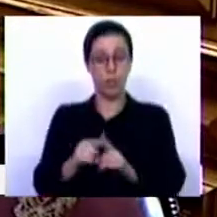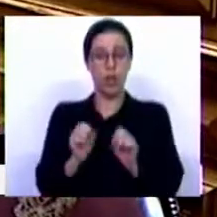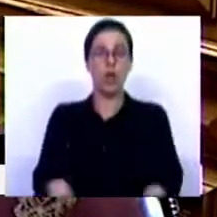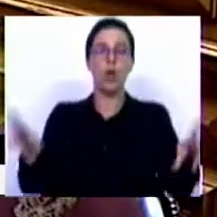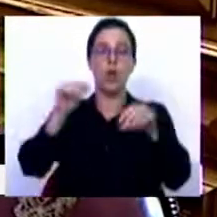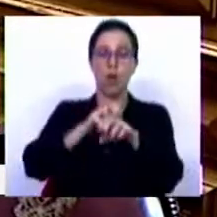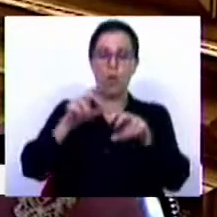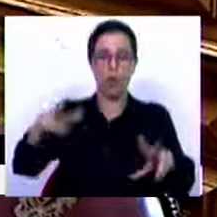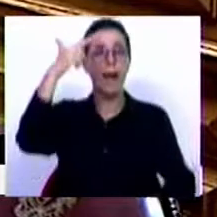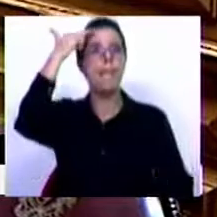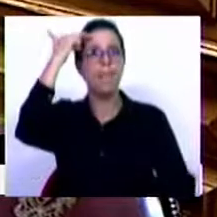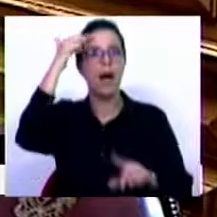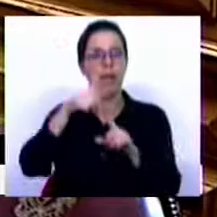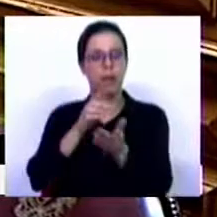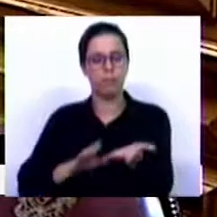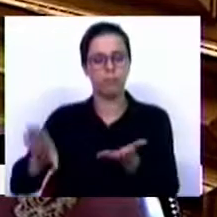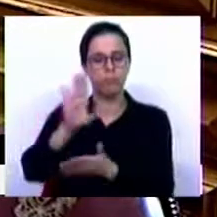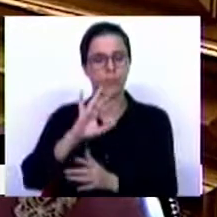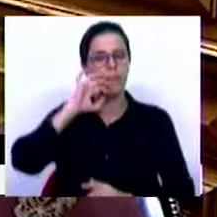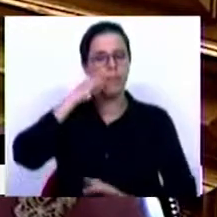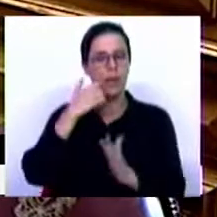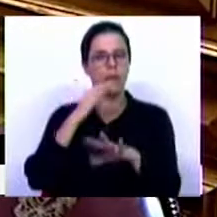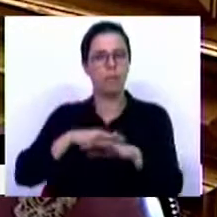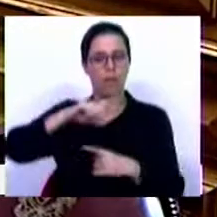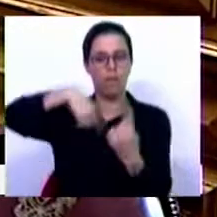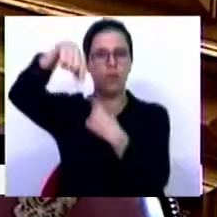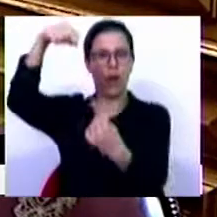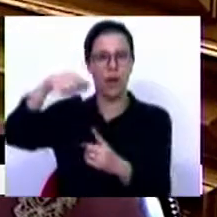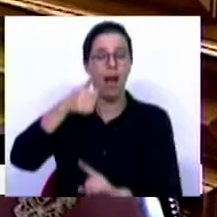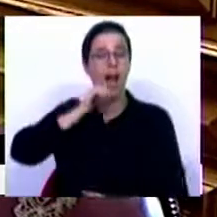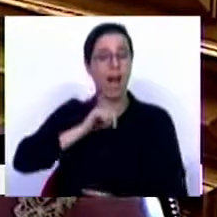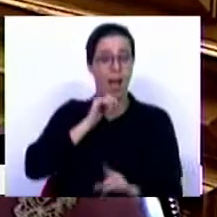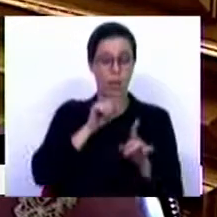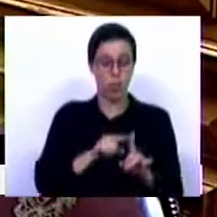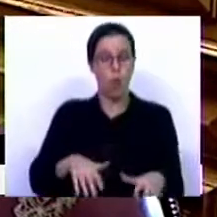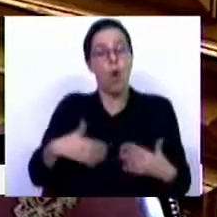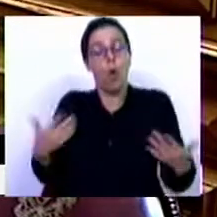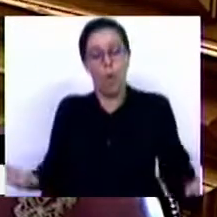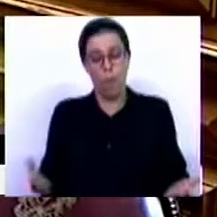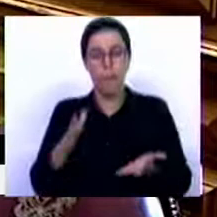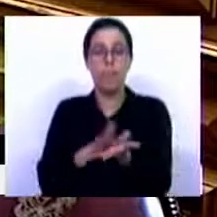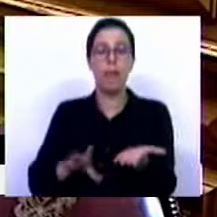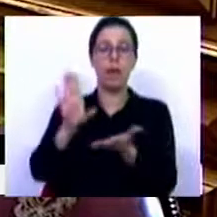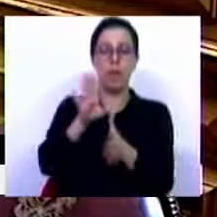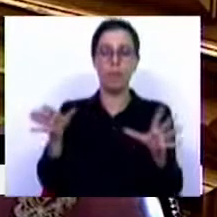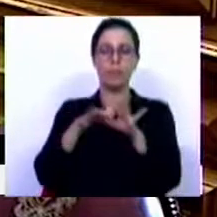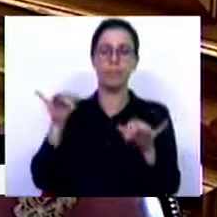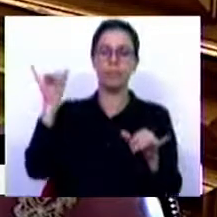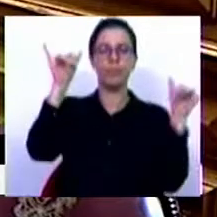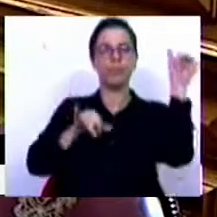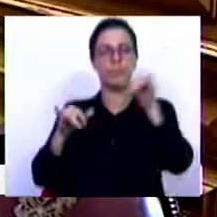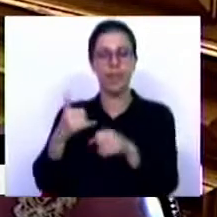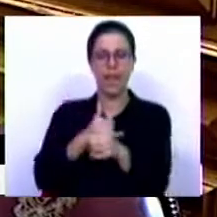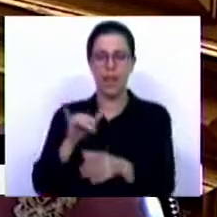novo Hospital da Madeira e compartilha os estragos provocados pelo Pugacão Lourenço nos Açores ou quando compartilha as ligações aéreas